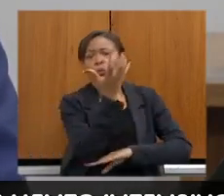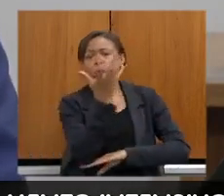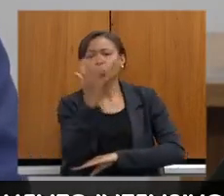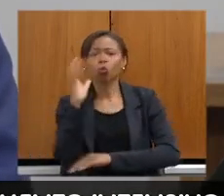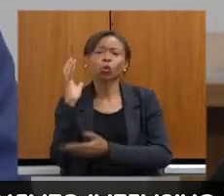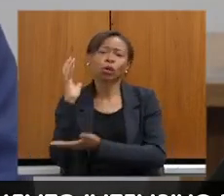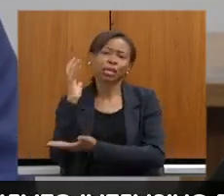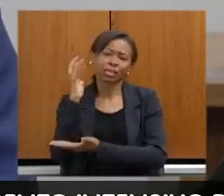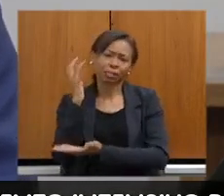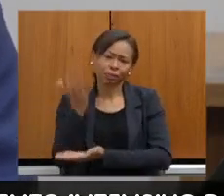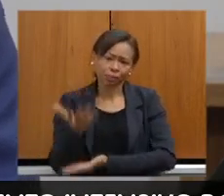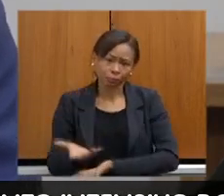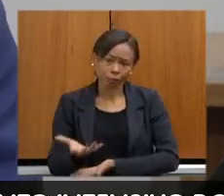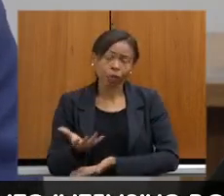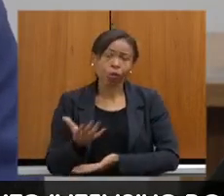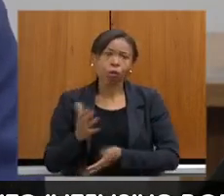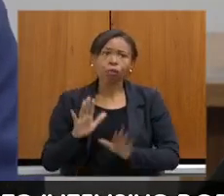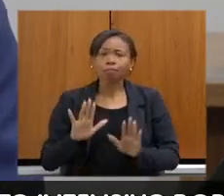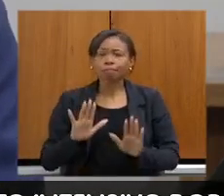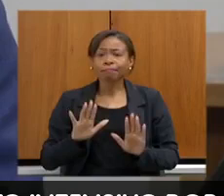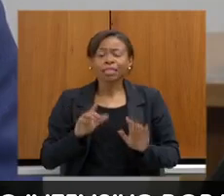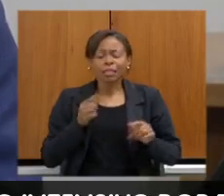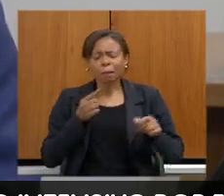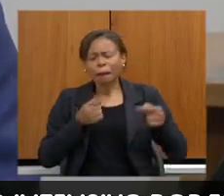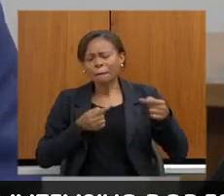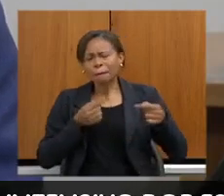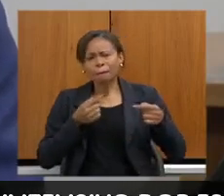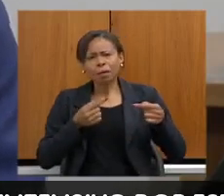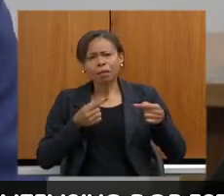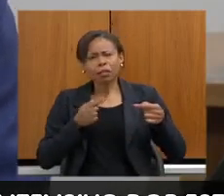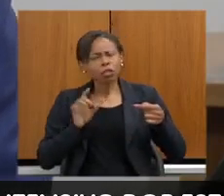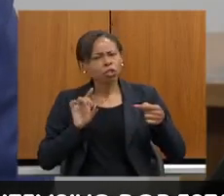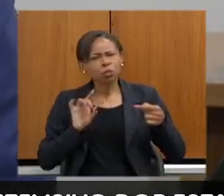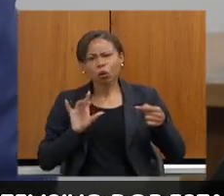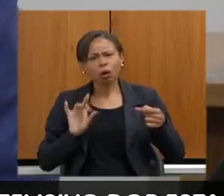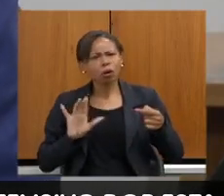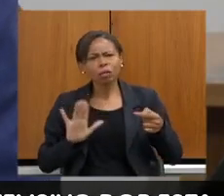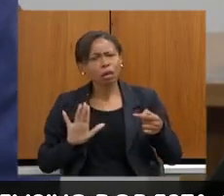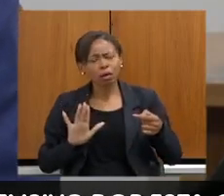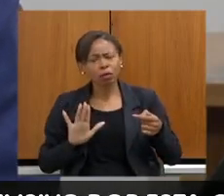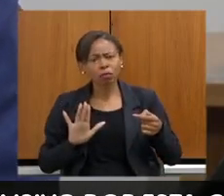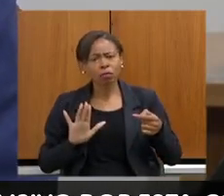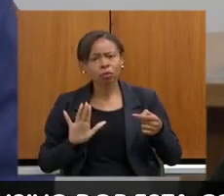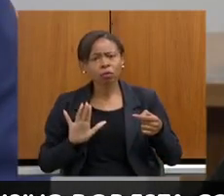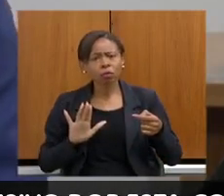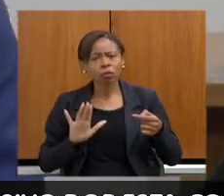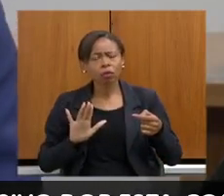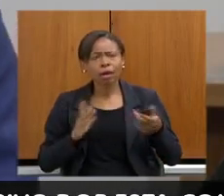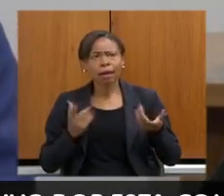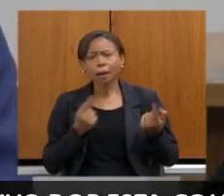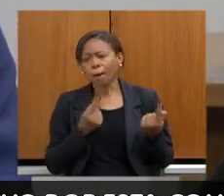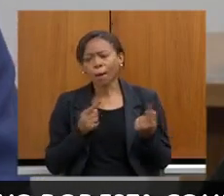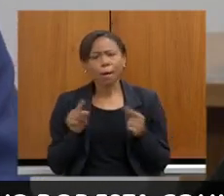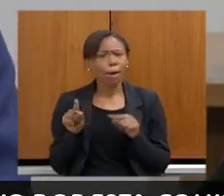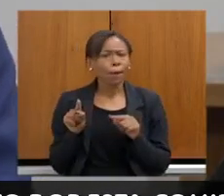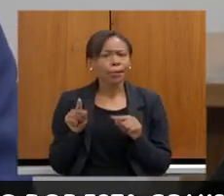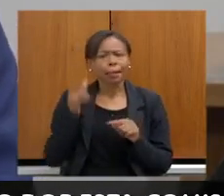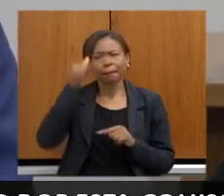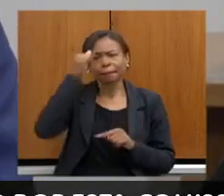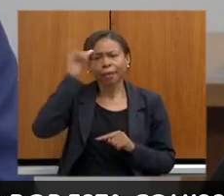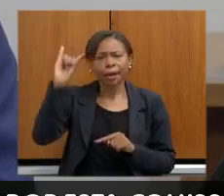Nós não podemos só discutir, eu acho que a gente tem campo, nós não podemos só discutir aqui o combate ao desmatamento ilegal,